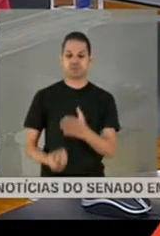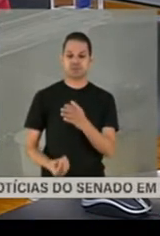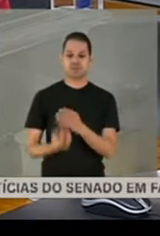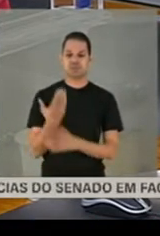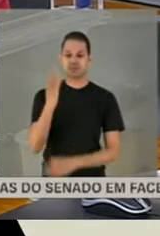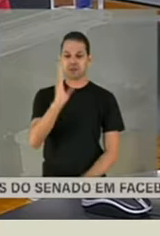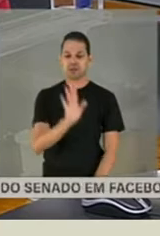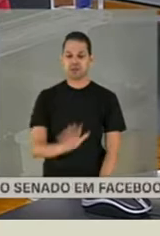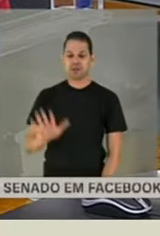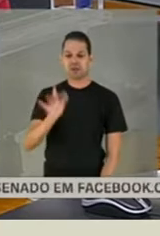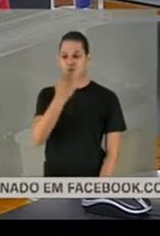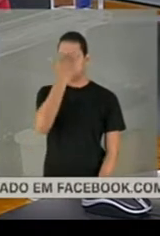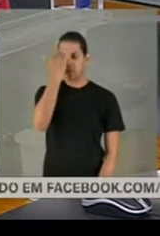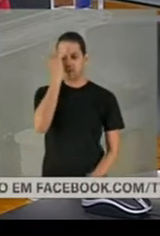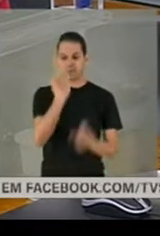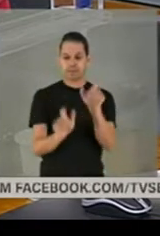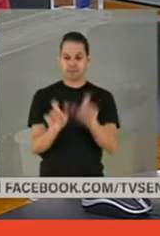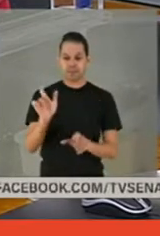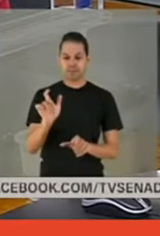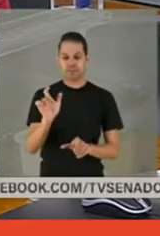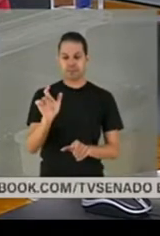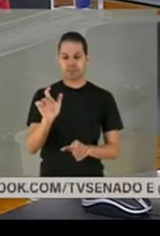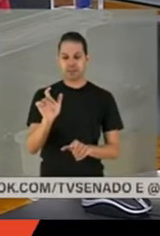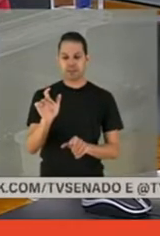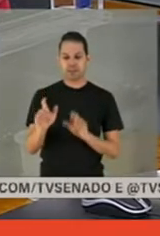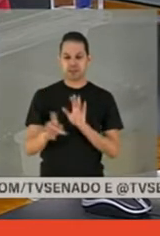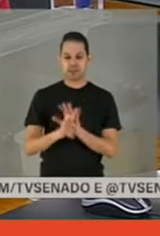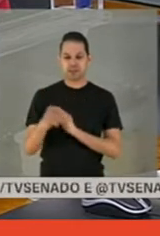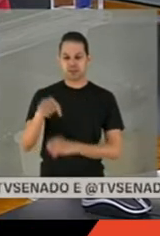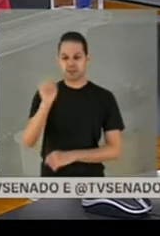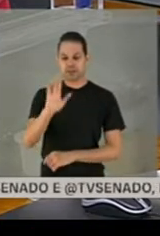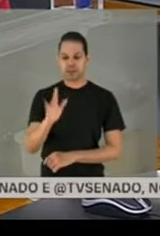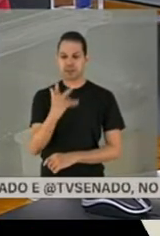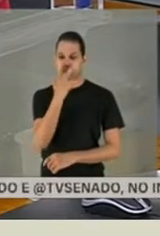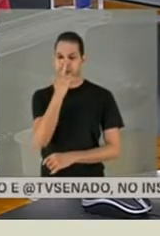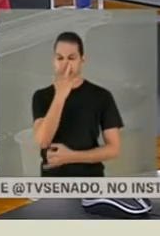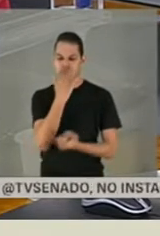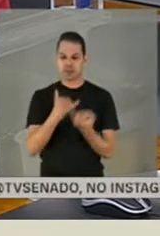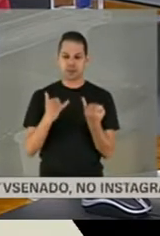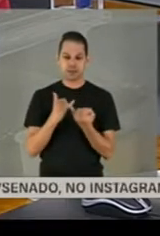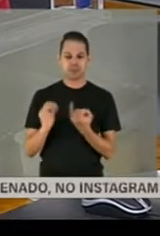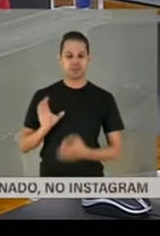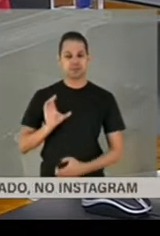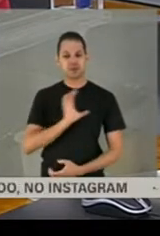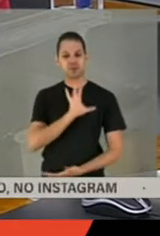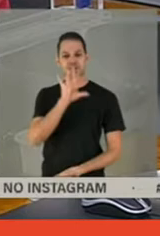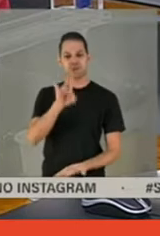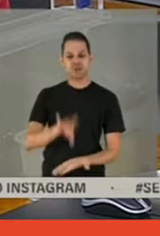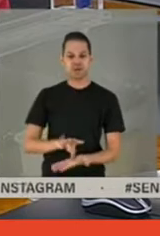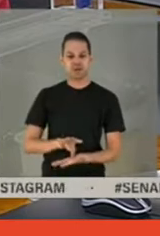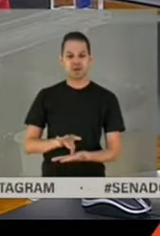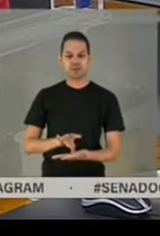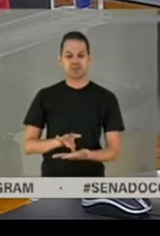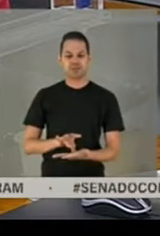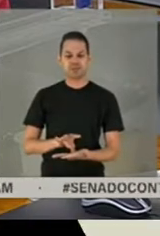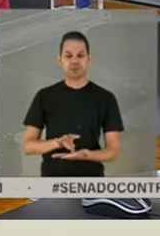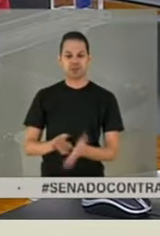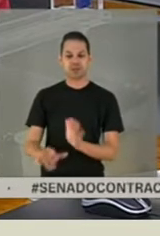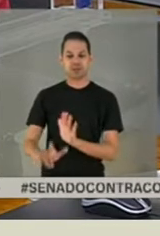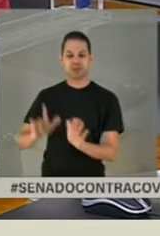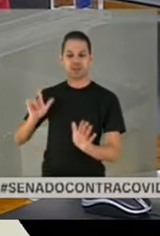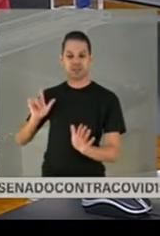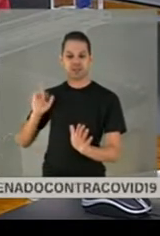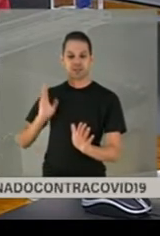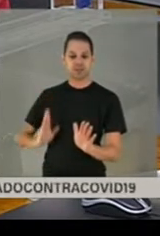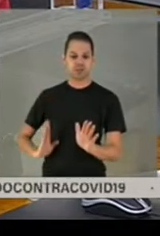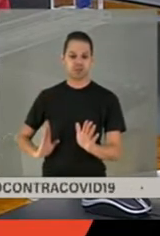com civis, mais ou menos aos moldes da Comissão da Verdade que se instituiu anteriormente